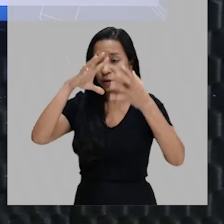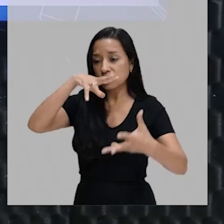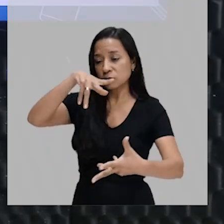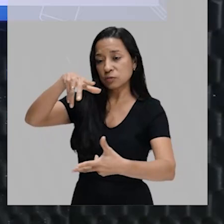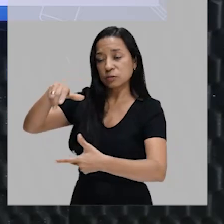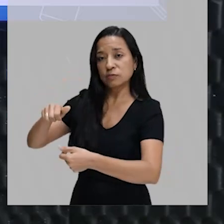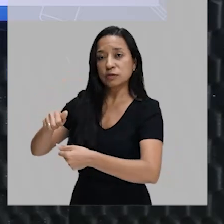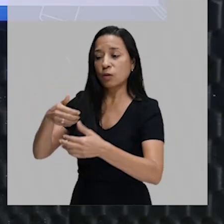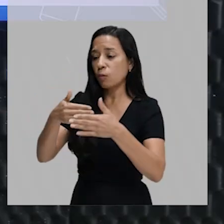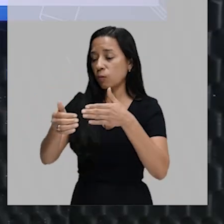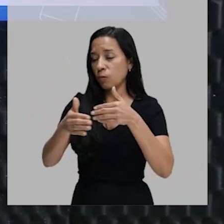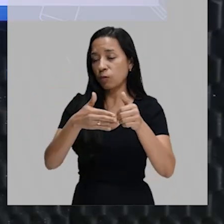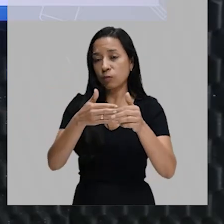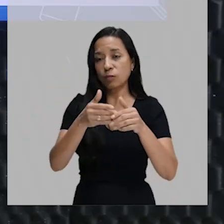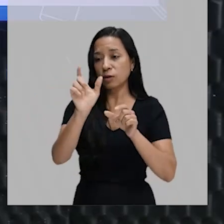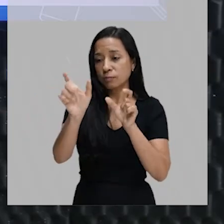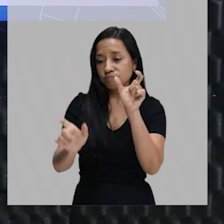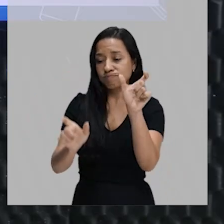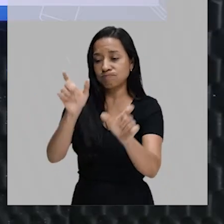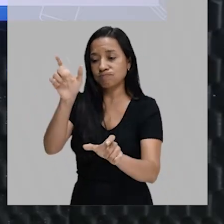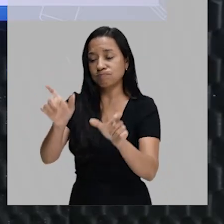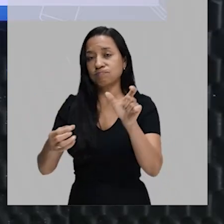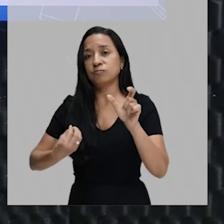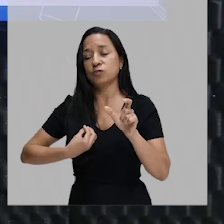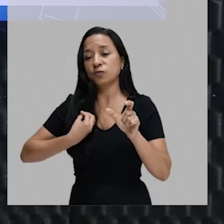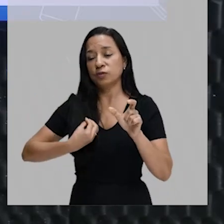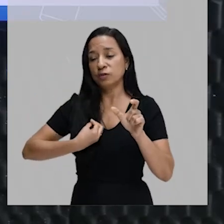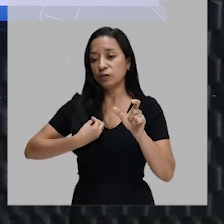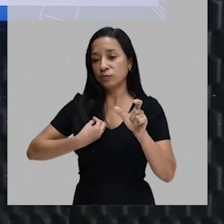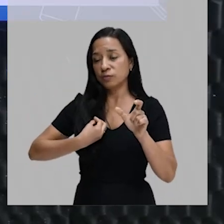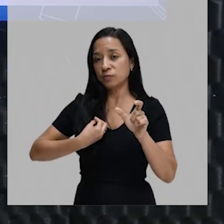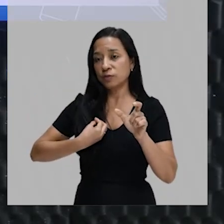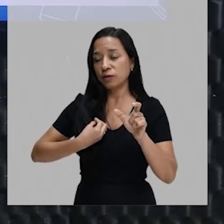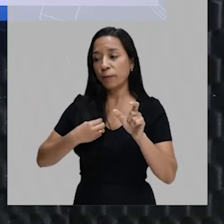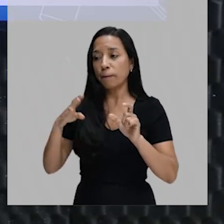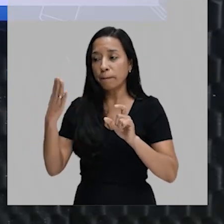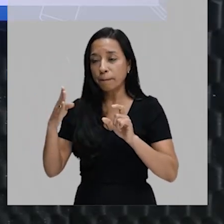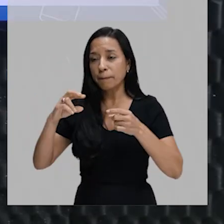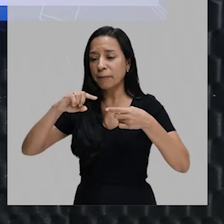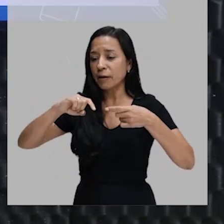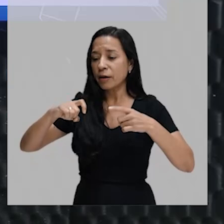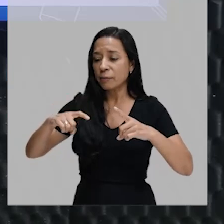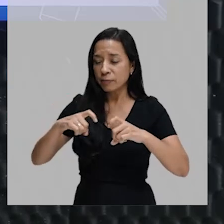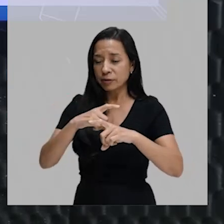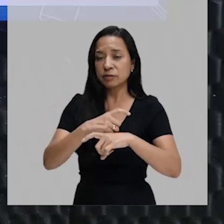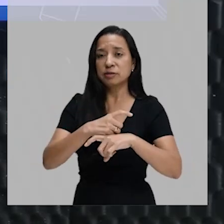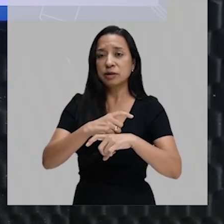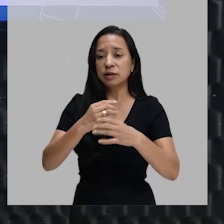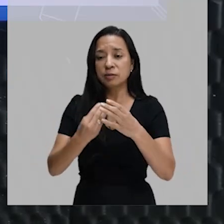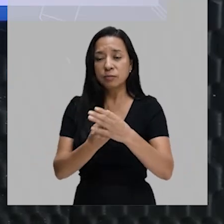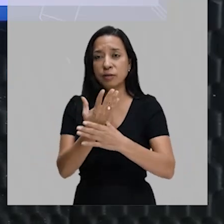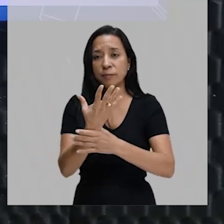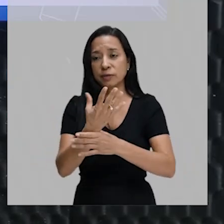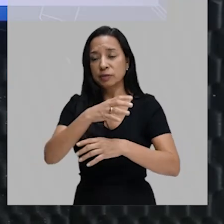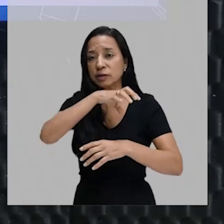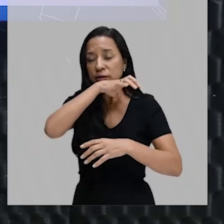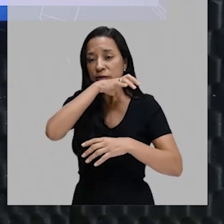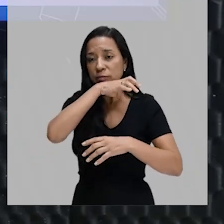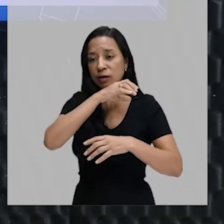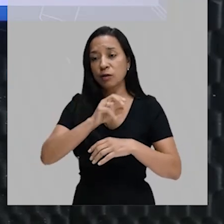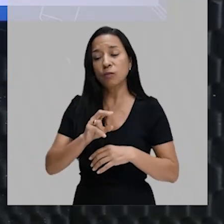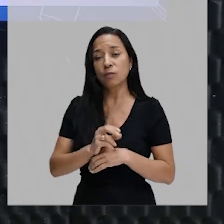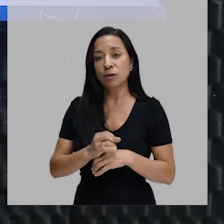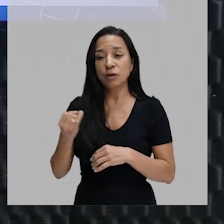para qualquer indivíduo, seja para bactéria, para planta, para animal. Então, ele é muito útil, as informações do código